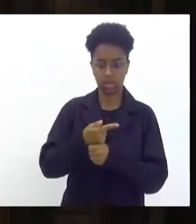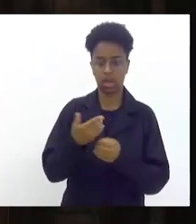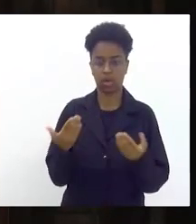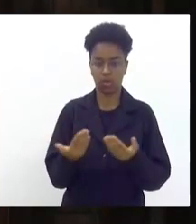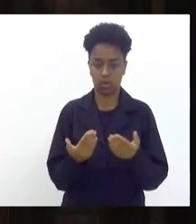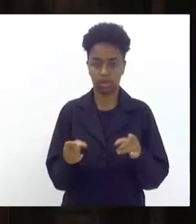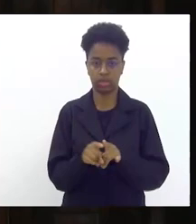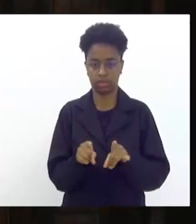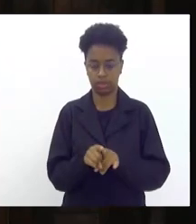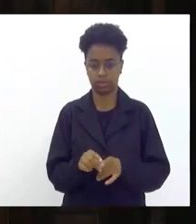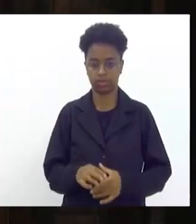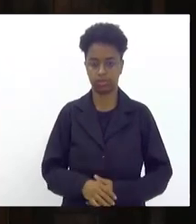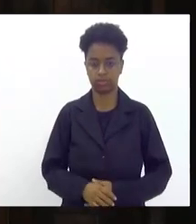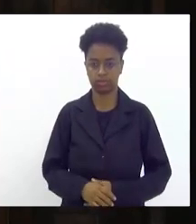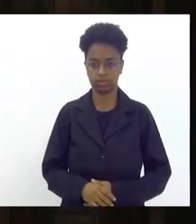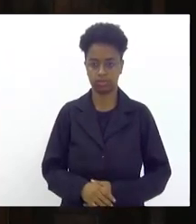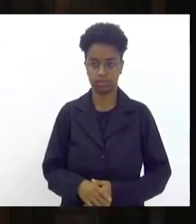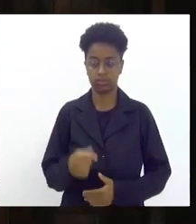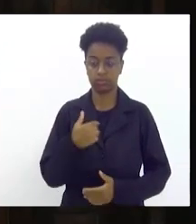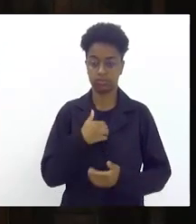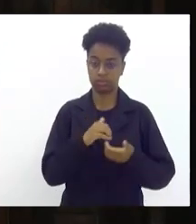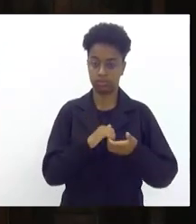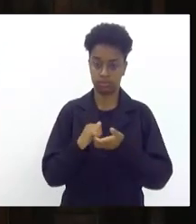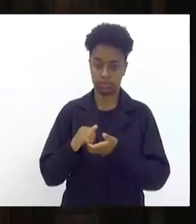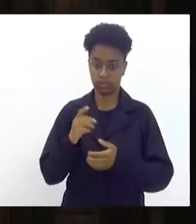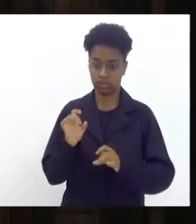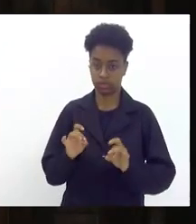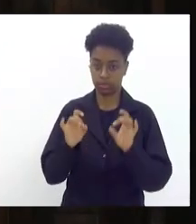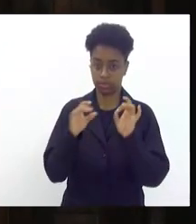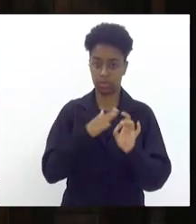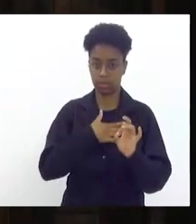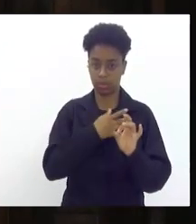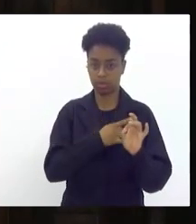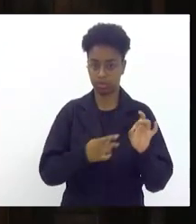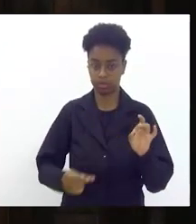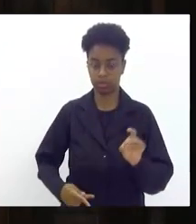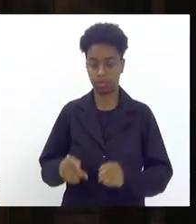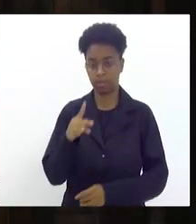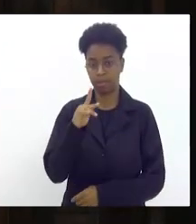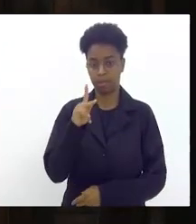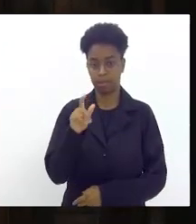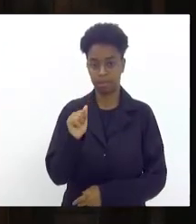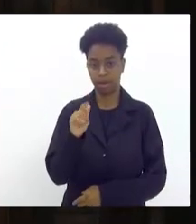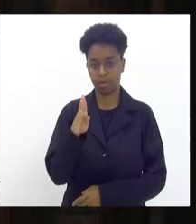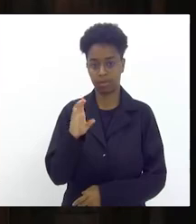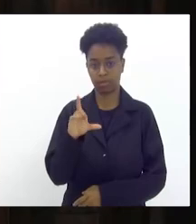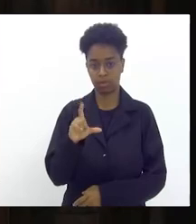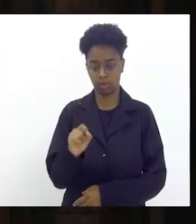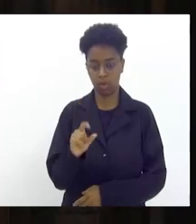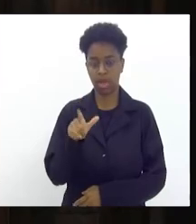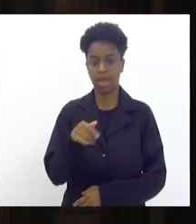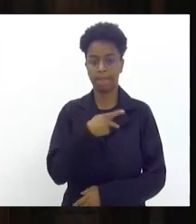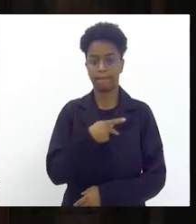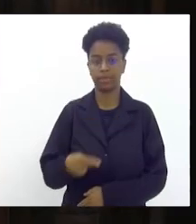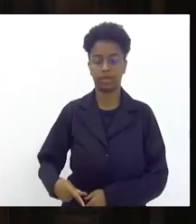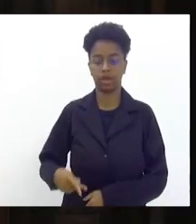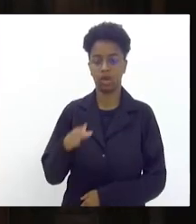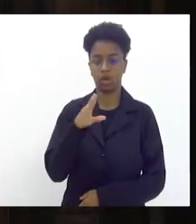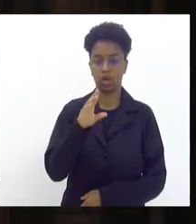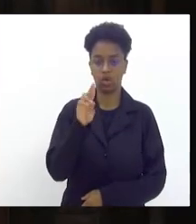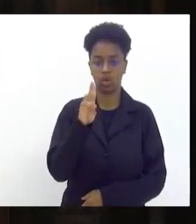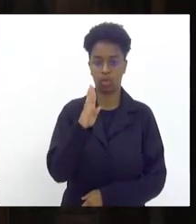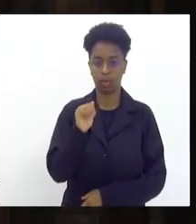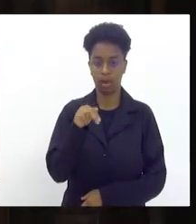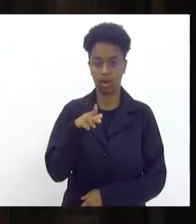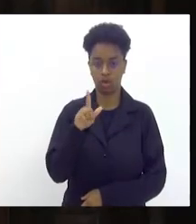Magalhães quero fazer uma saudação especial ao meu presidente Pablo que é o presidente da Cubango nesse projeto que a gente